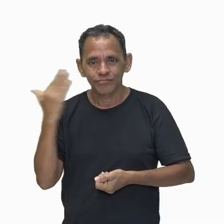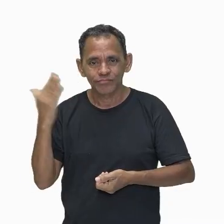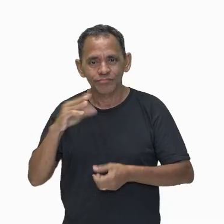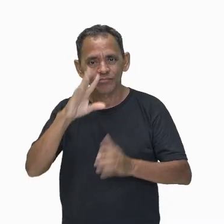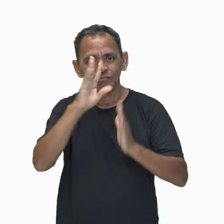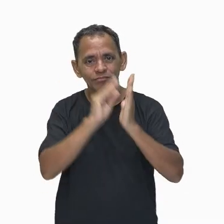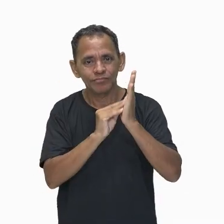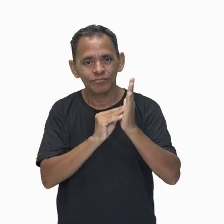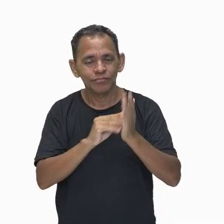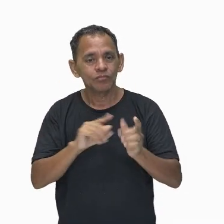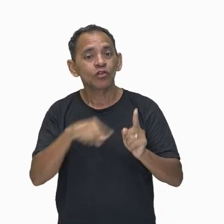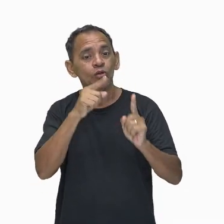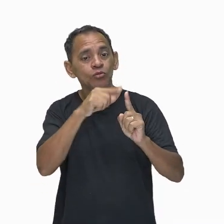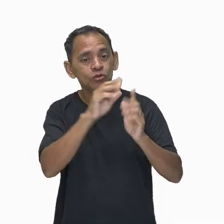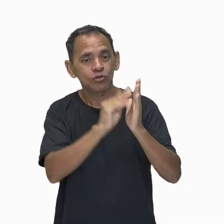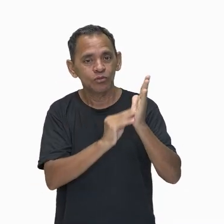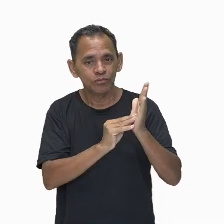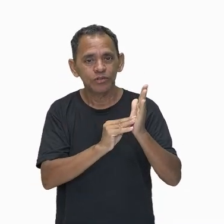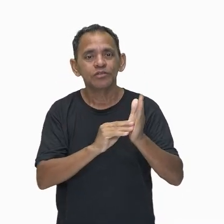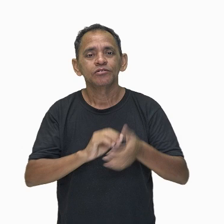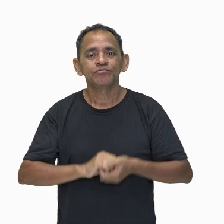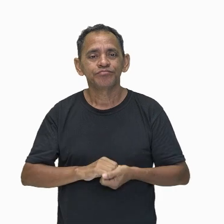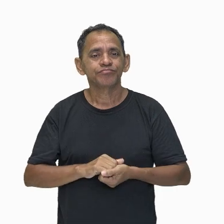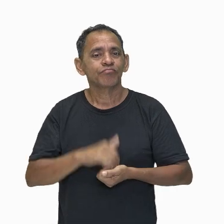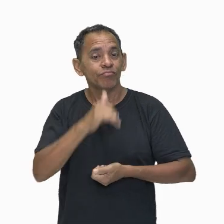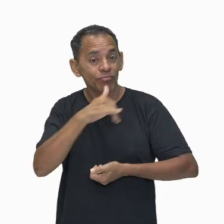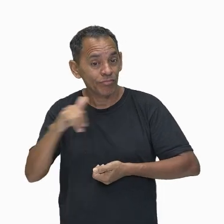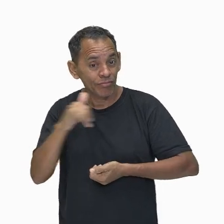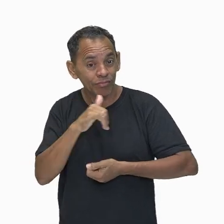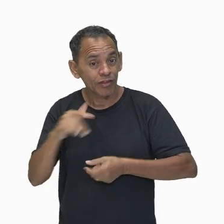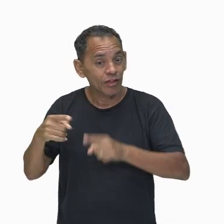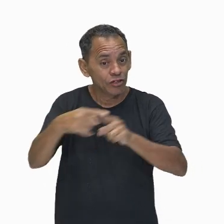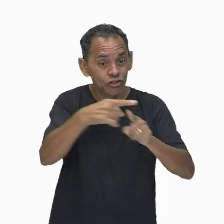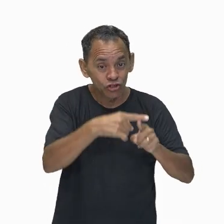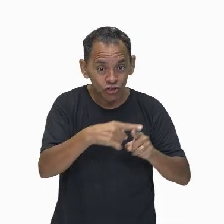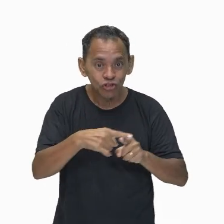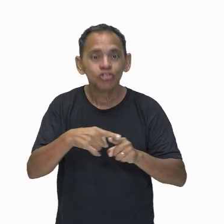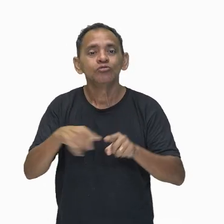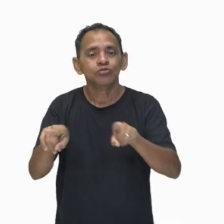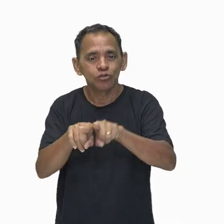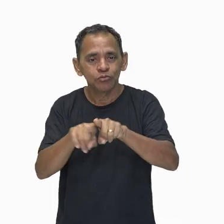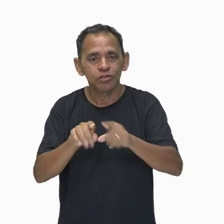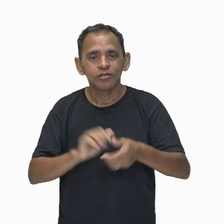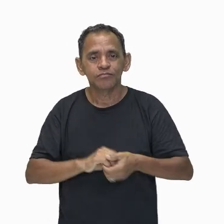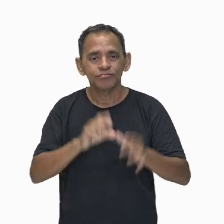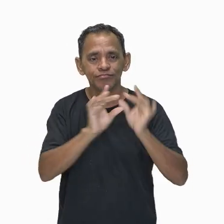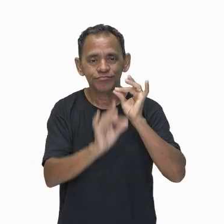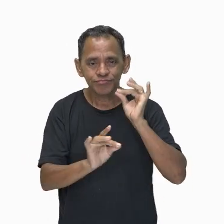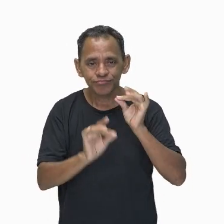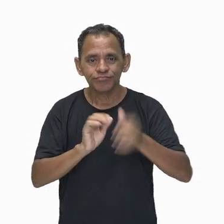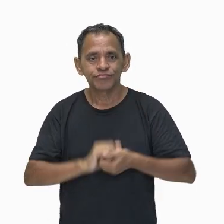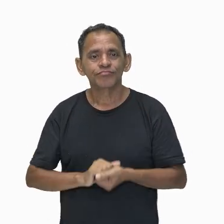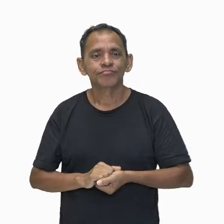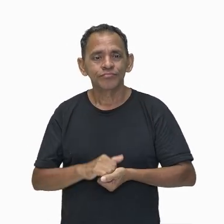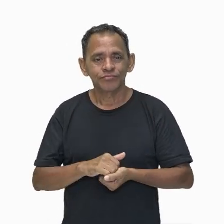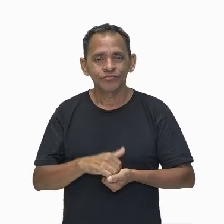hoje? Objeto de conhecimento, energia e as formas ou modalidades. Detalhamento, energia, modalidade